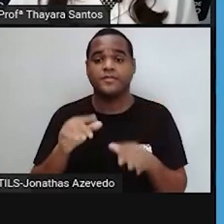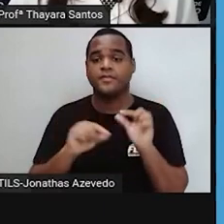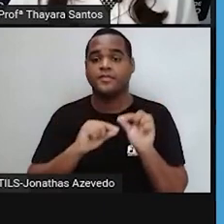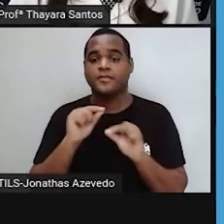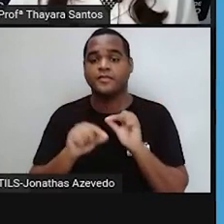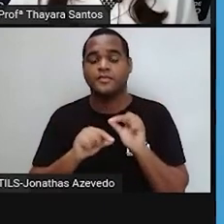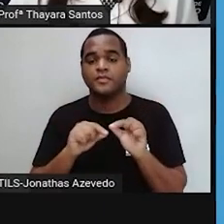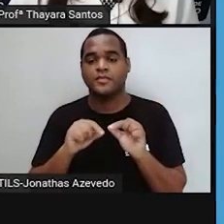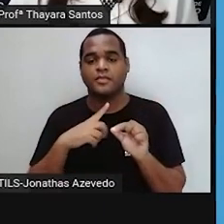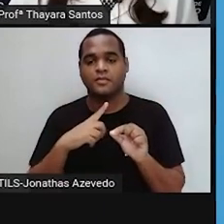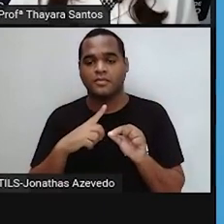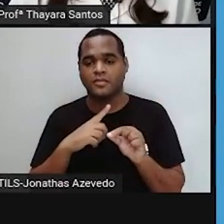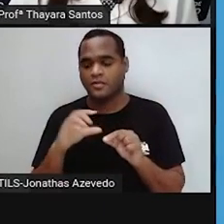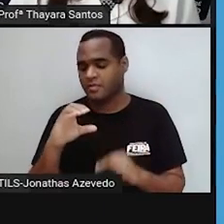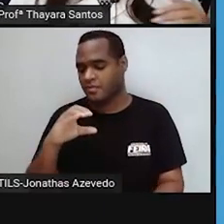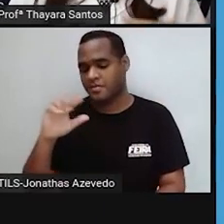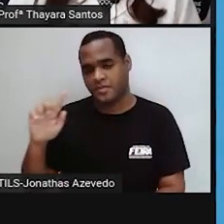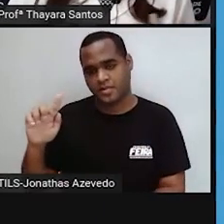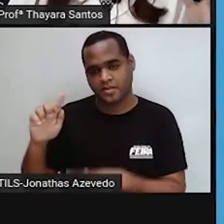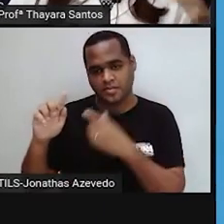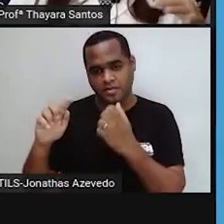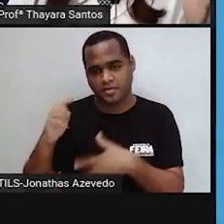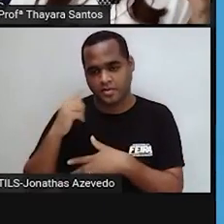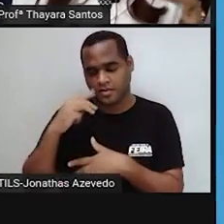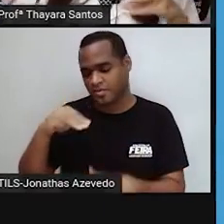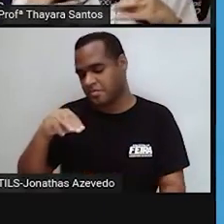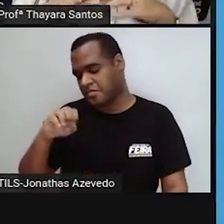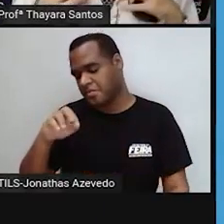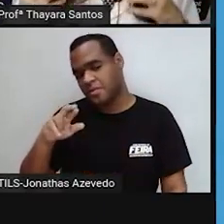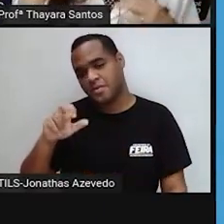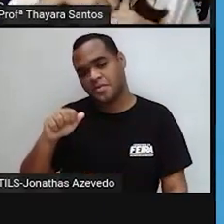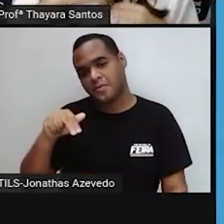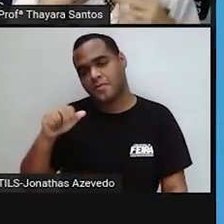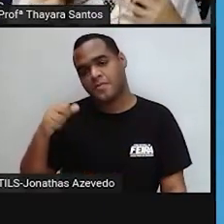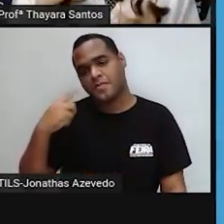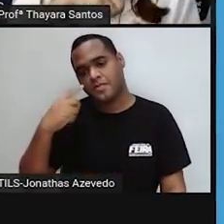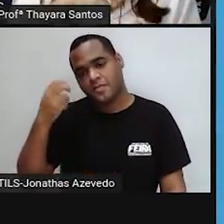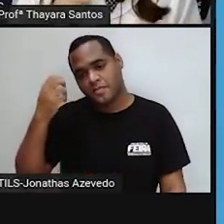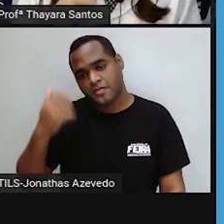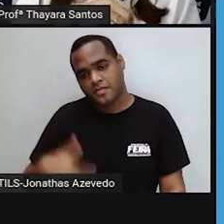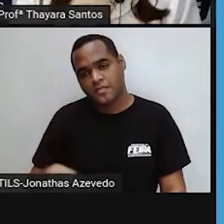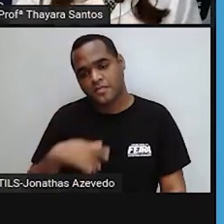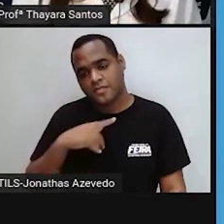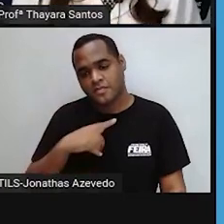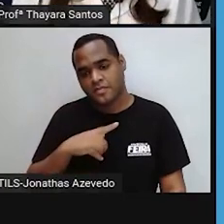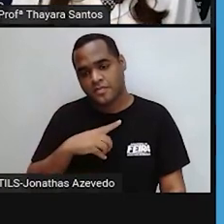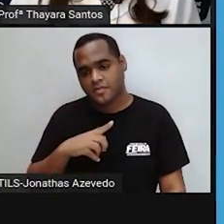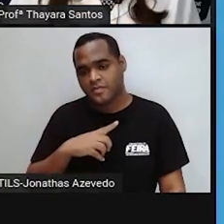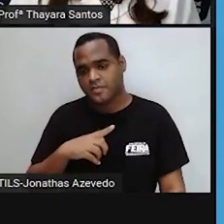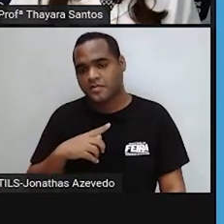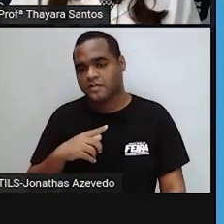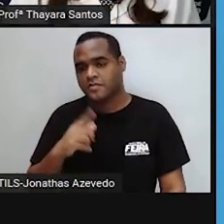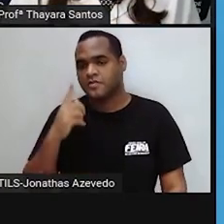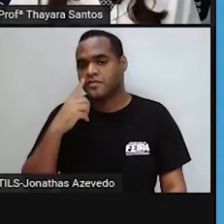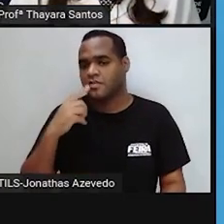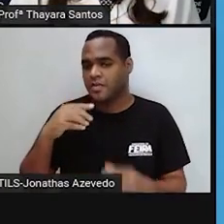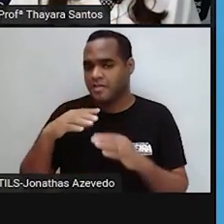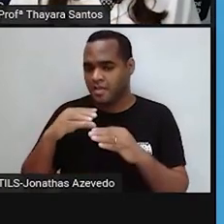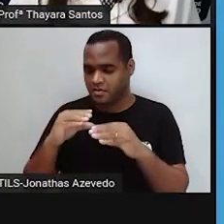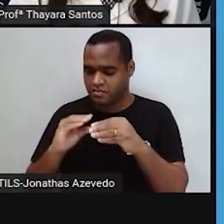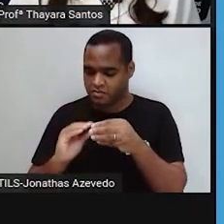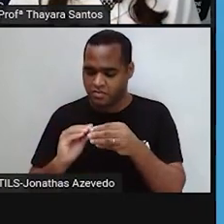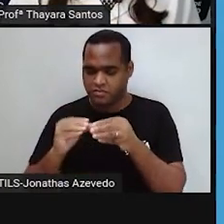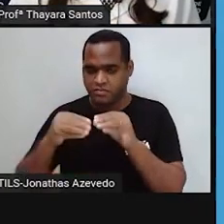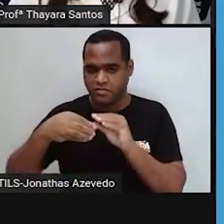ele tem essas membranas como se ele tivesse sido dobrado, ele tem essas dobraduras aí. Então, aqui